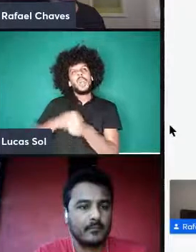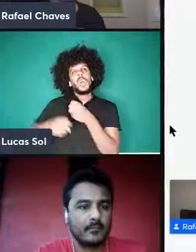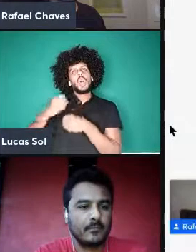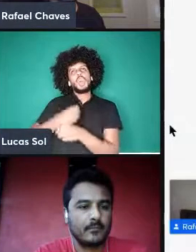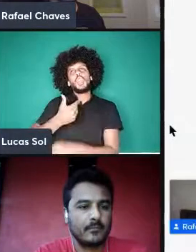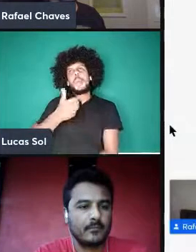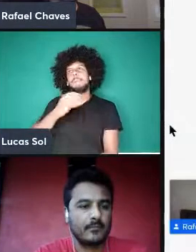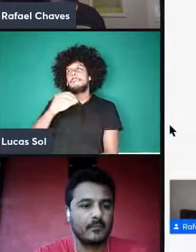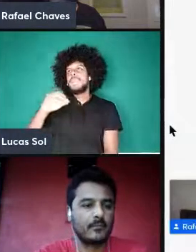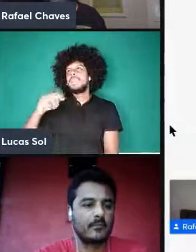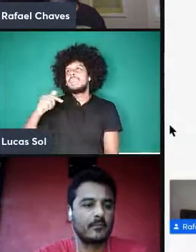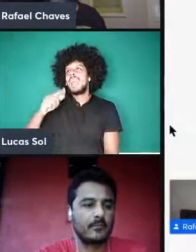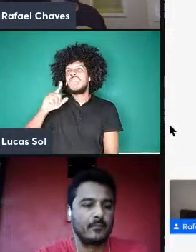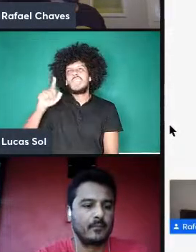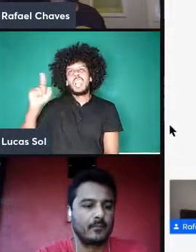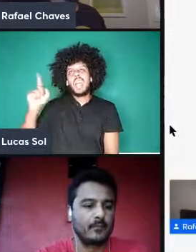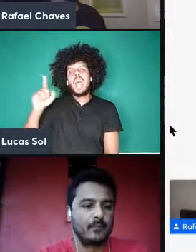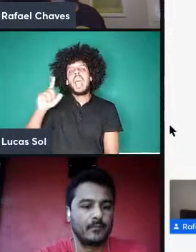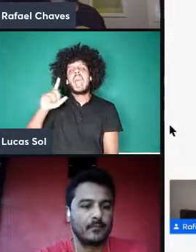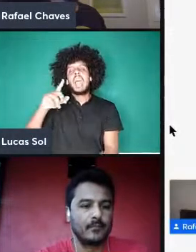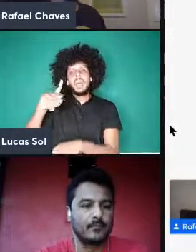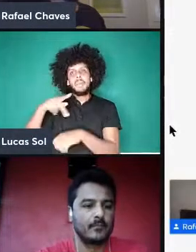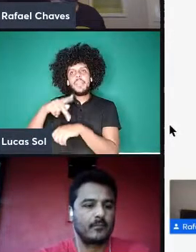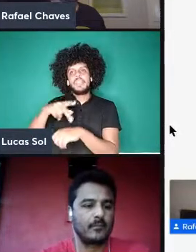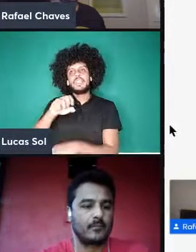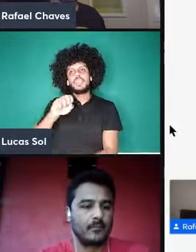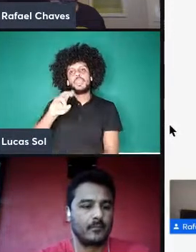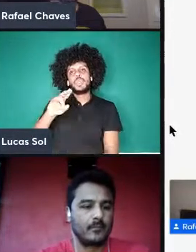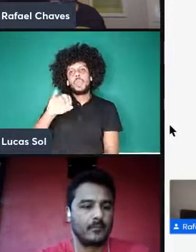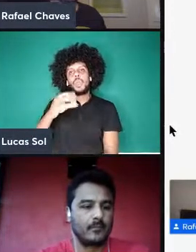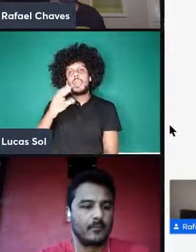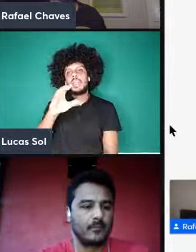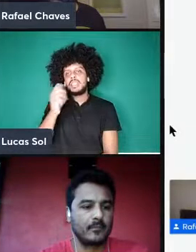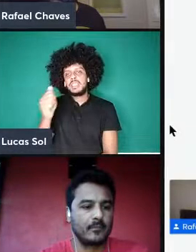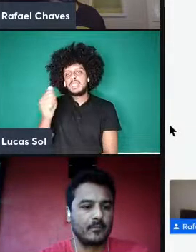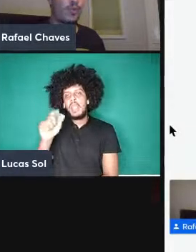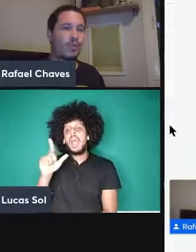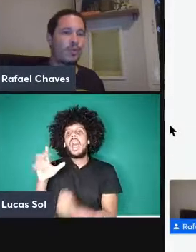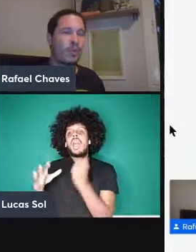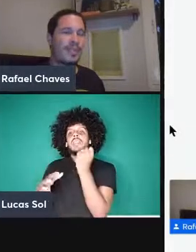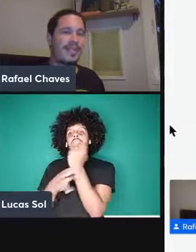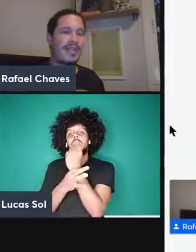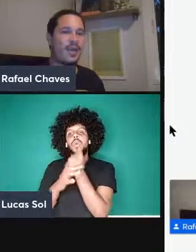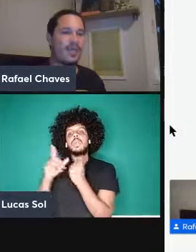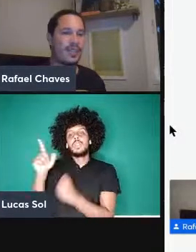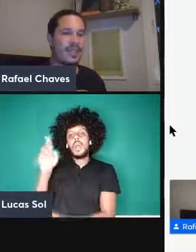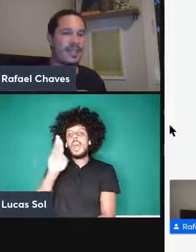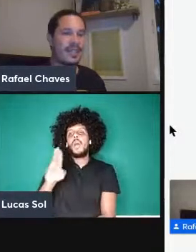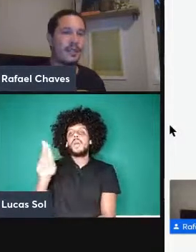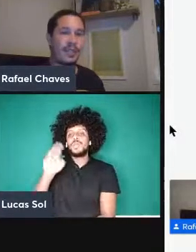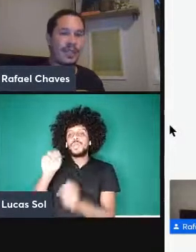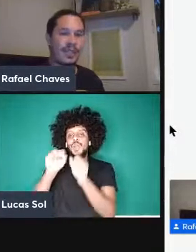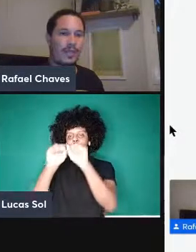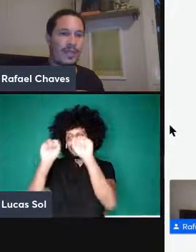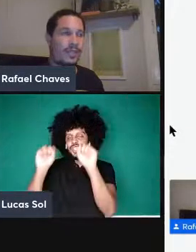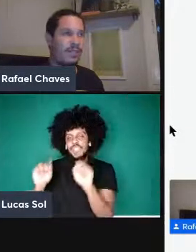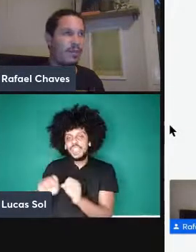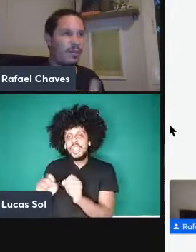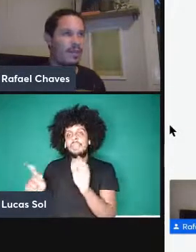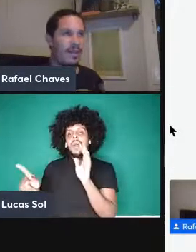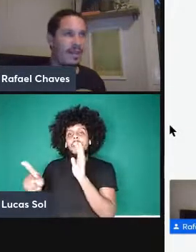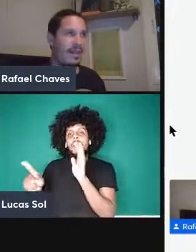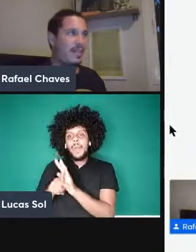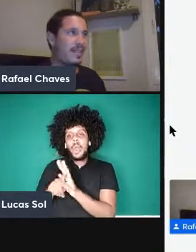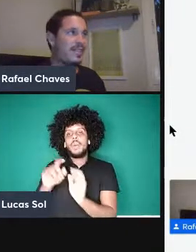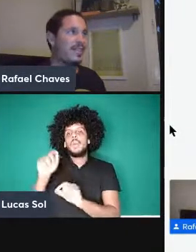Suíça a segurança delas foi garantida usando um sistema comercial de criptografia quântica